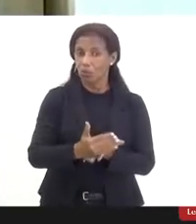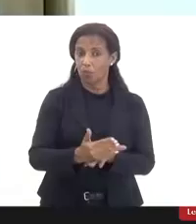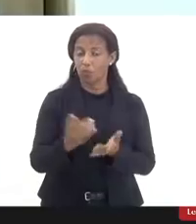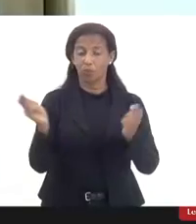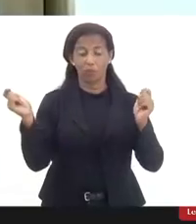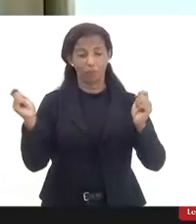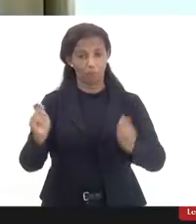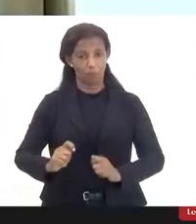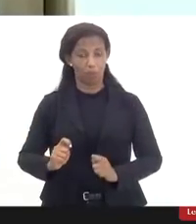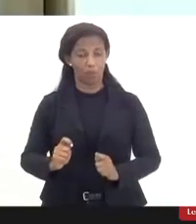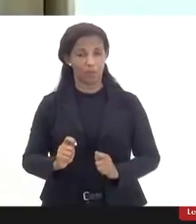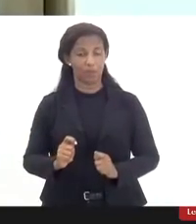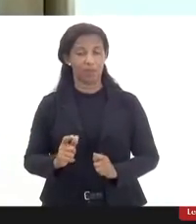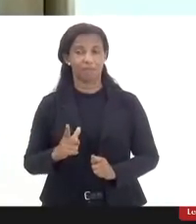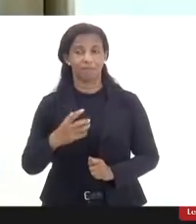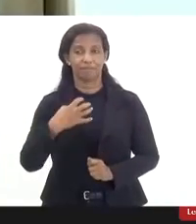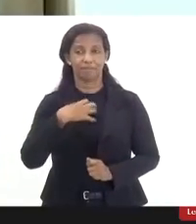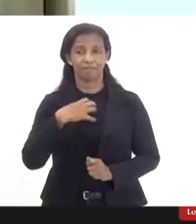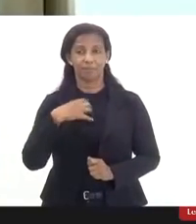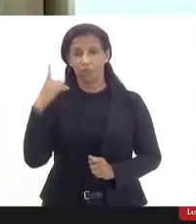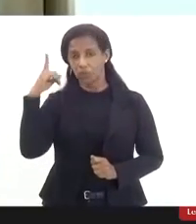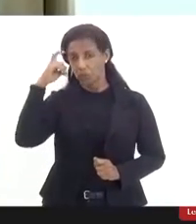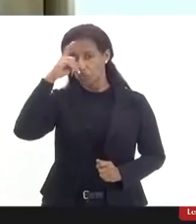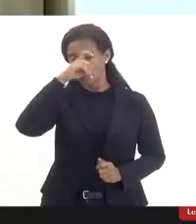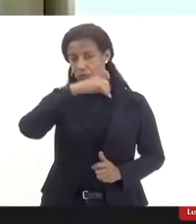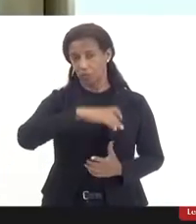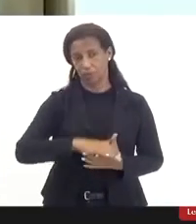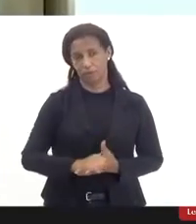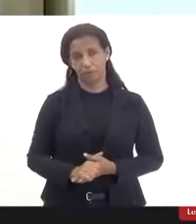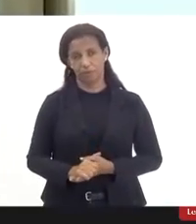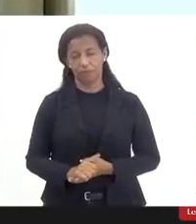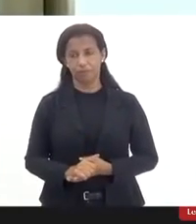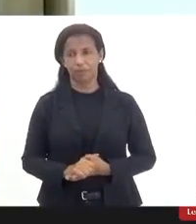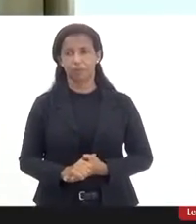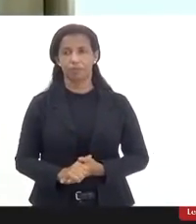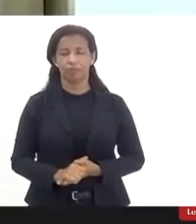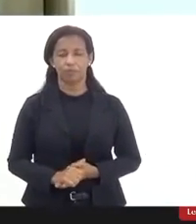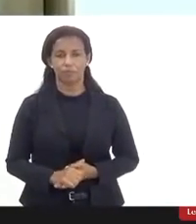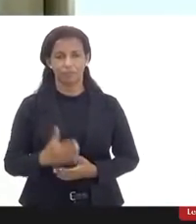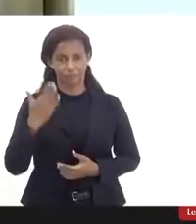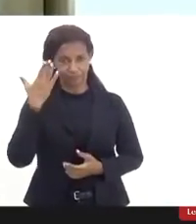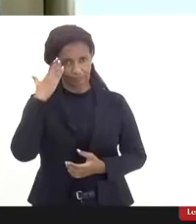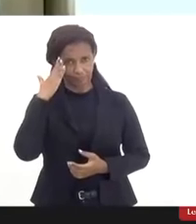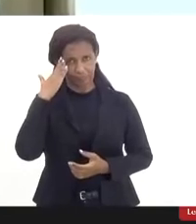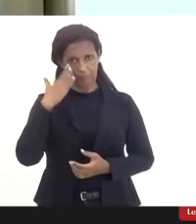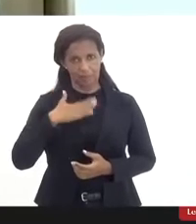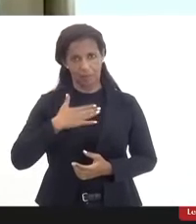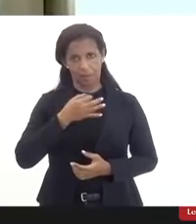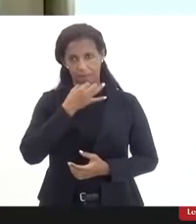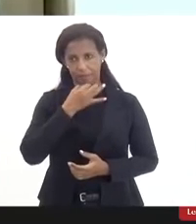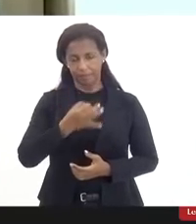possa ser um fator dificultador entendeu doutor Caio a minha posição